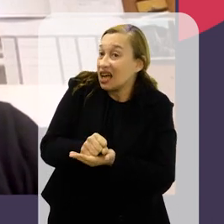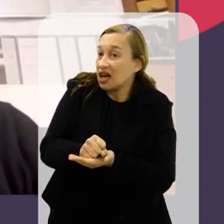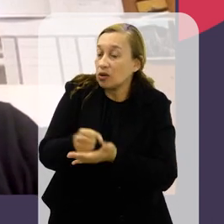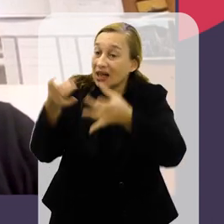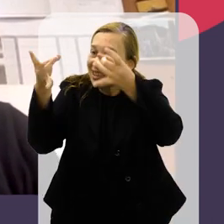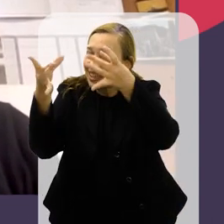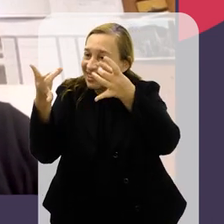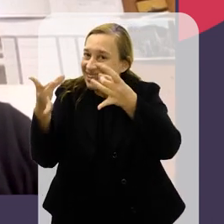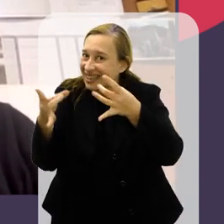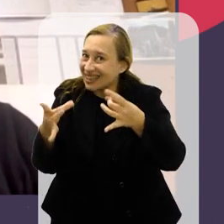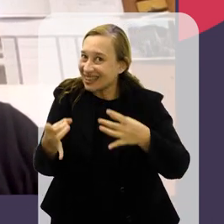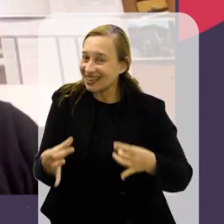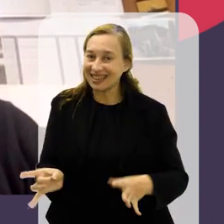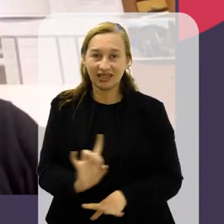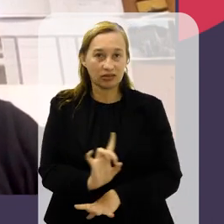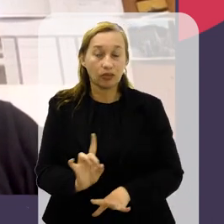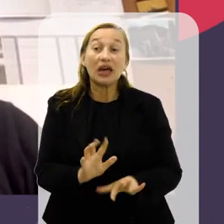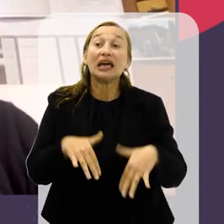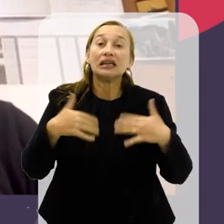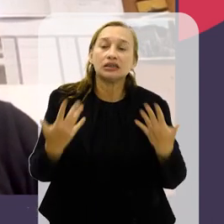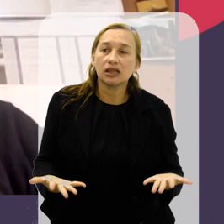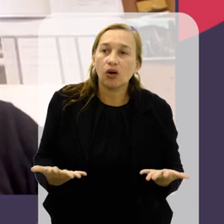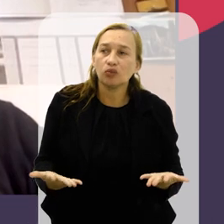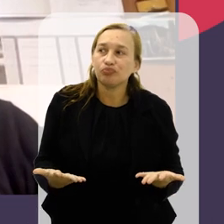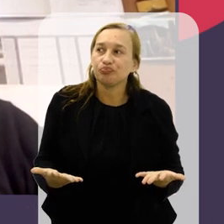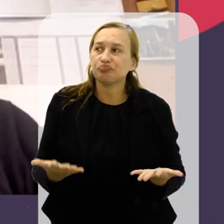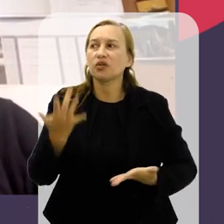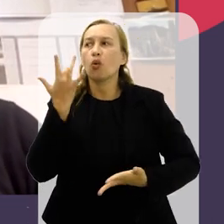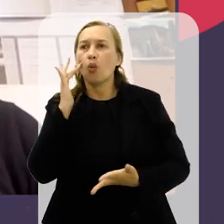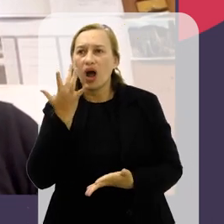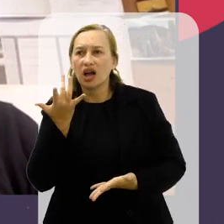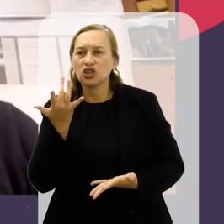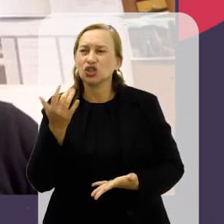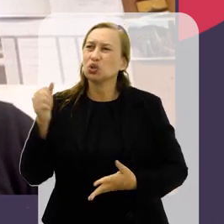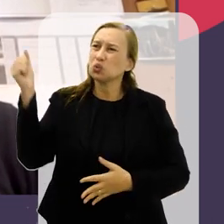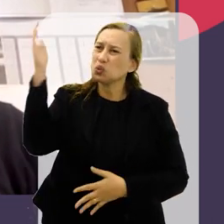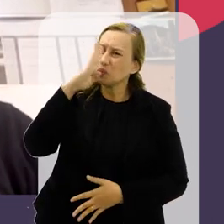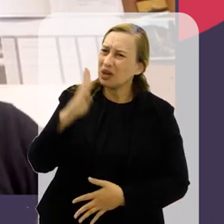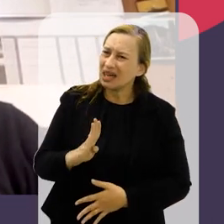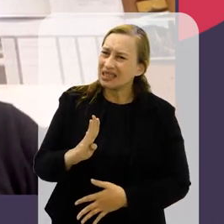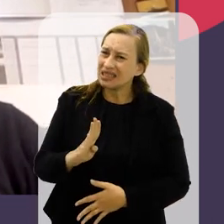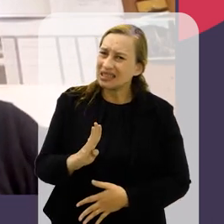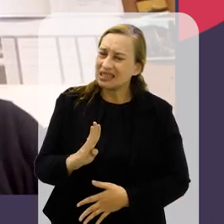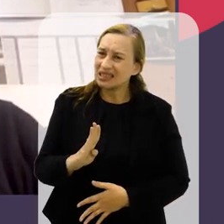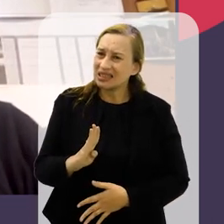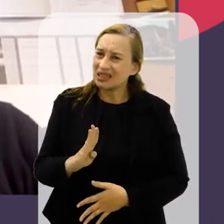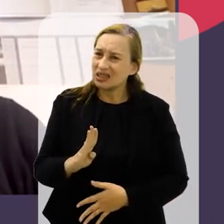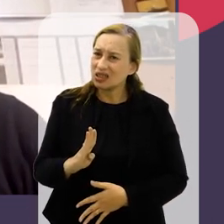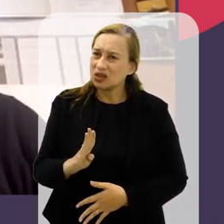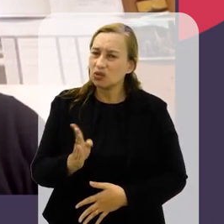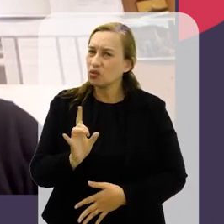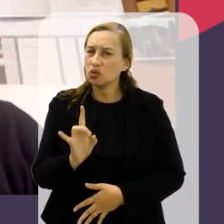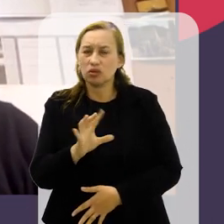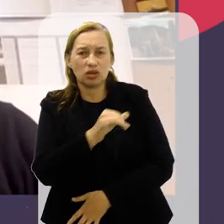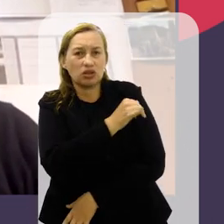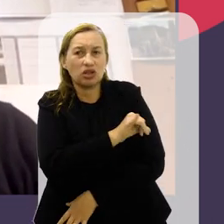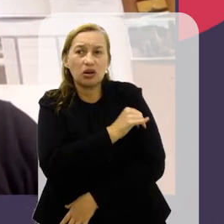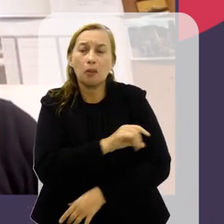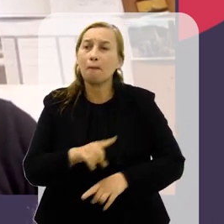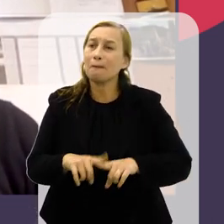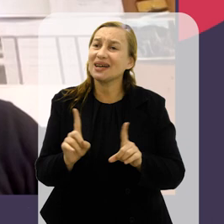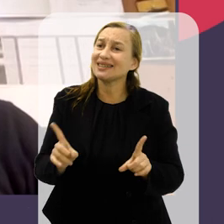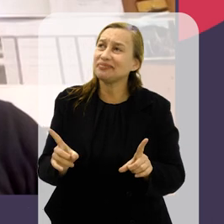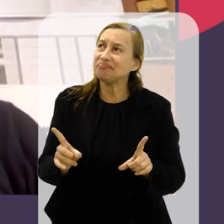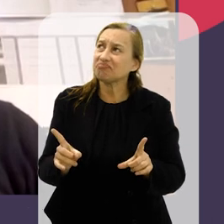registrados, assim, com precisão. Então, acho que no Brasil, não é uma questão apenas do Rio de Janeiro,